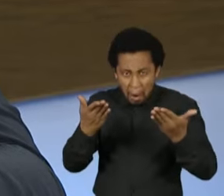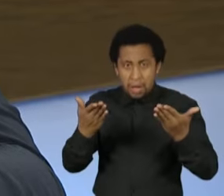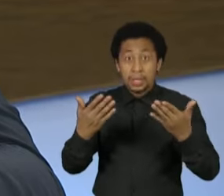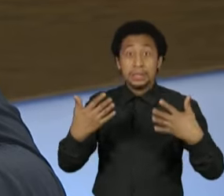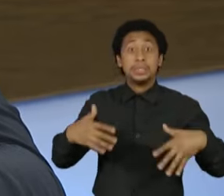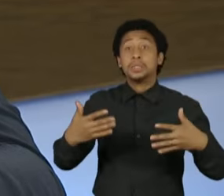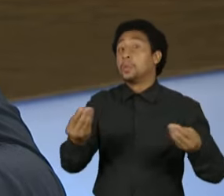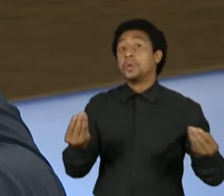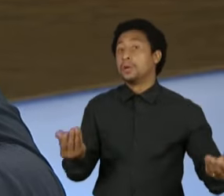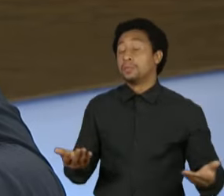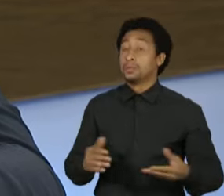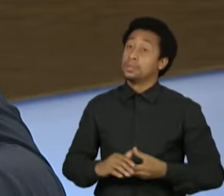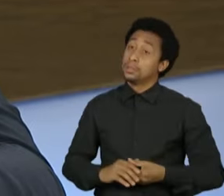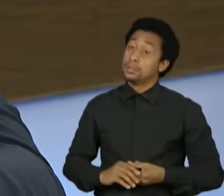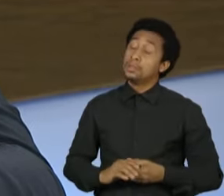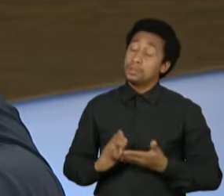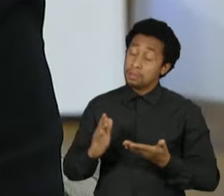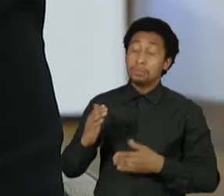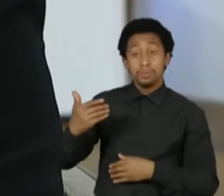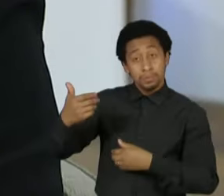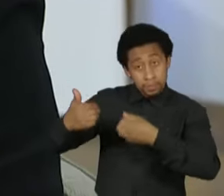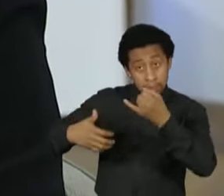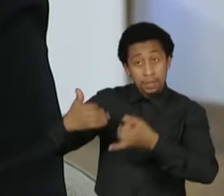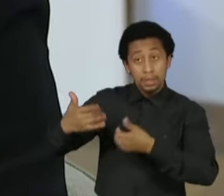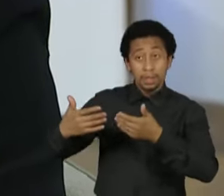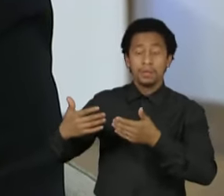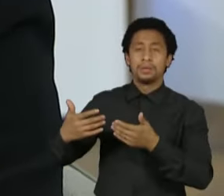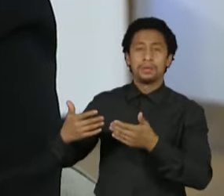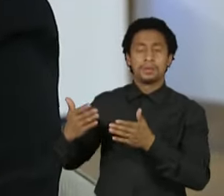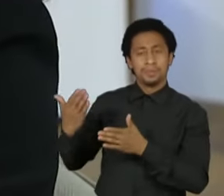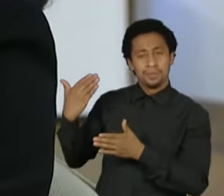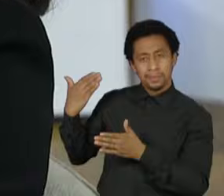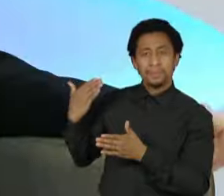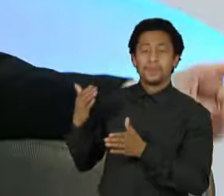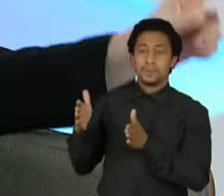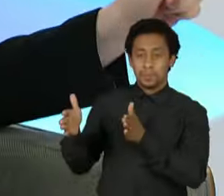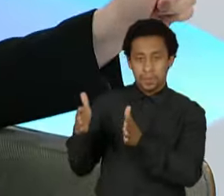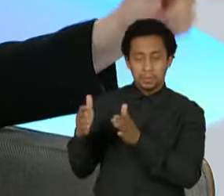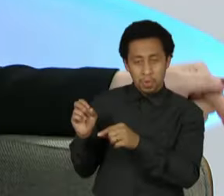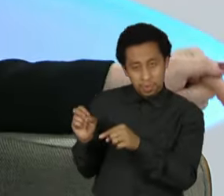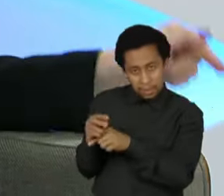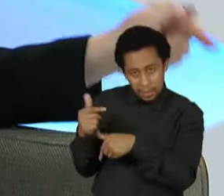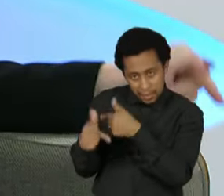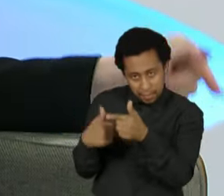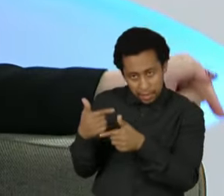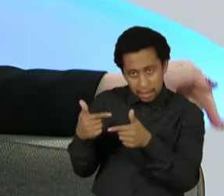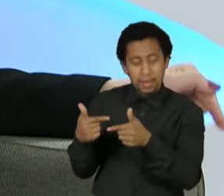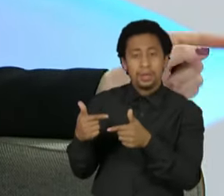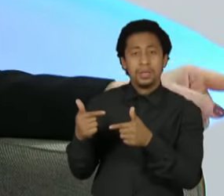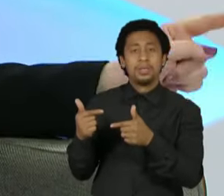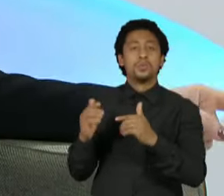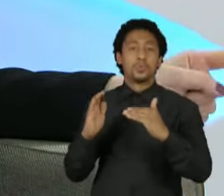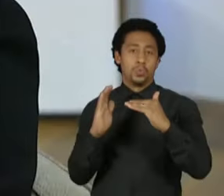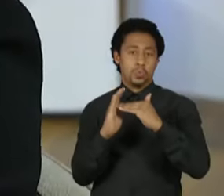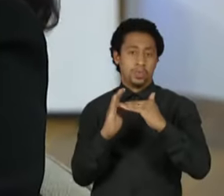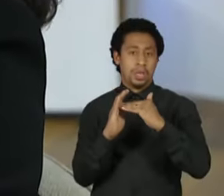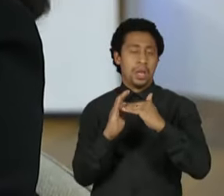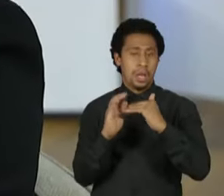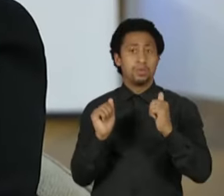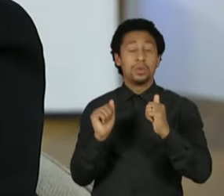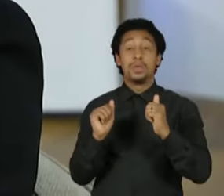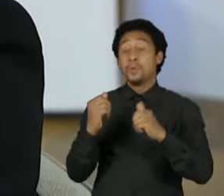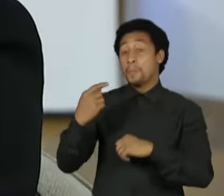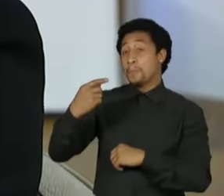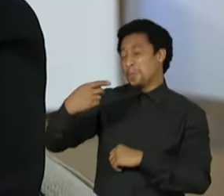sessão do primeiro semestre do Senado Federal. No último dia eu fui para a tribuna fazer um apelo aos